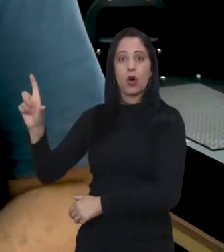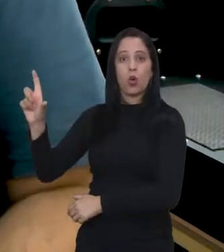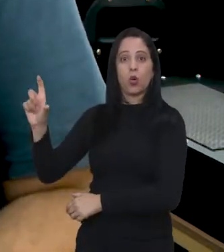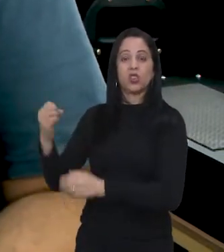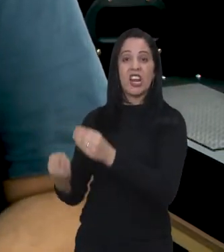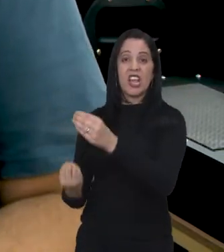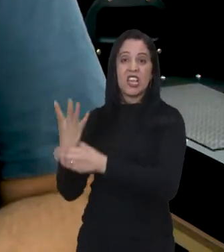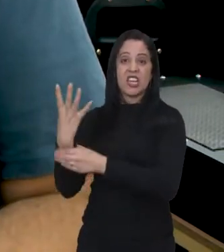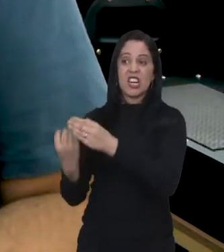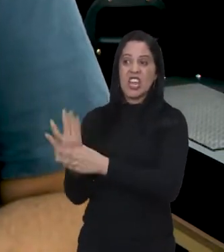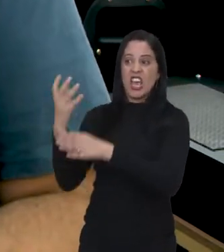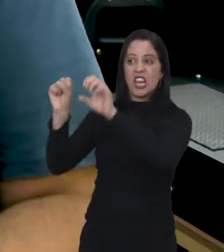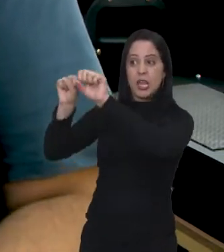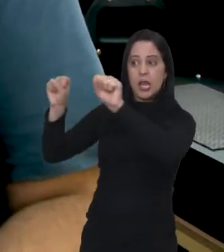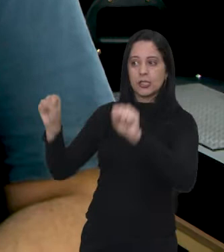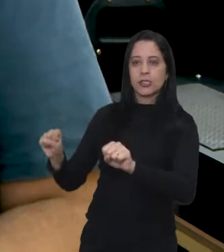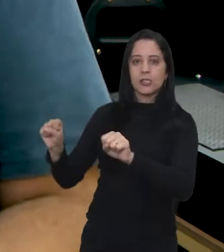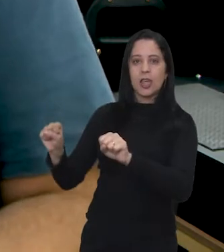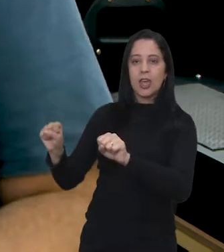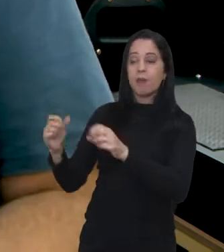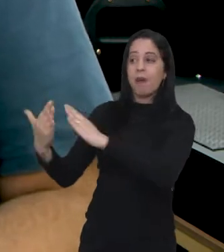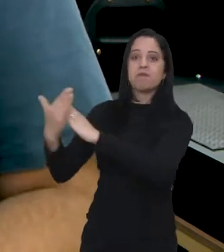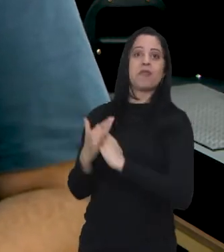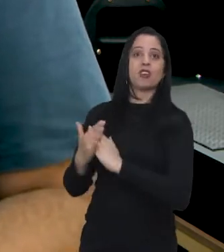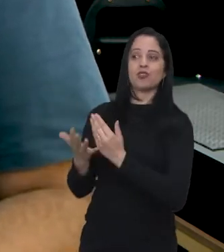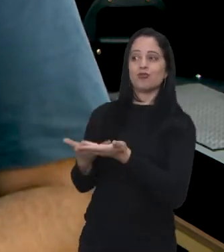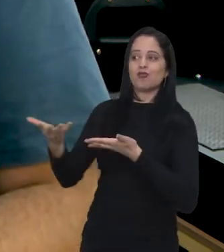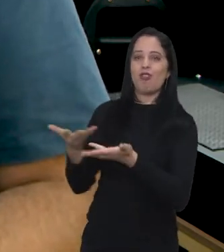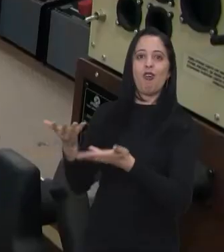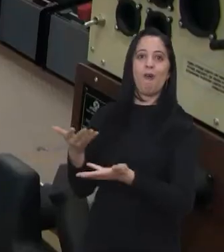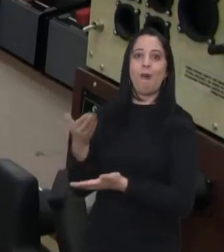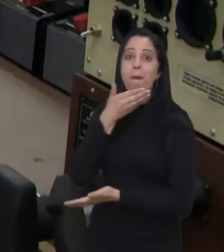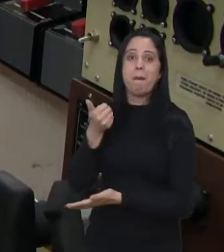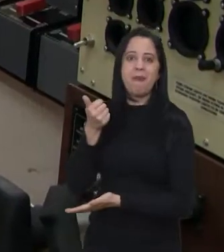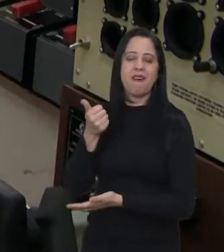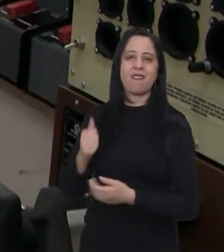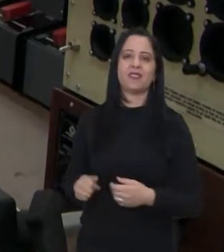empresas, isso é muito importante também para você conseguir alavancar o seu negócio.